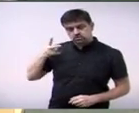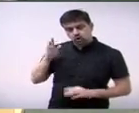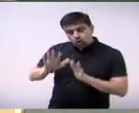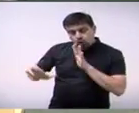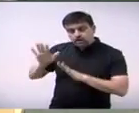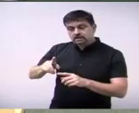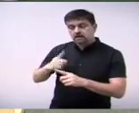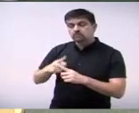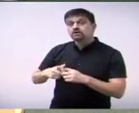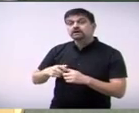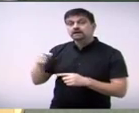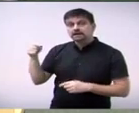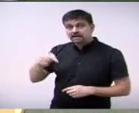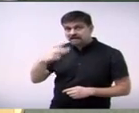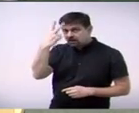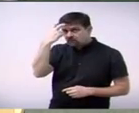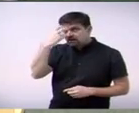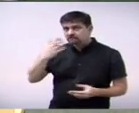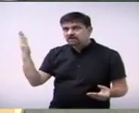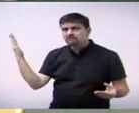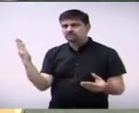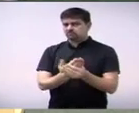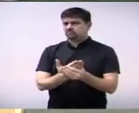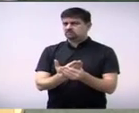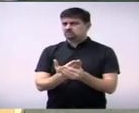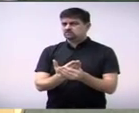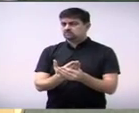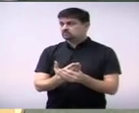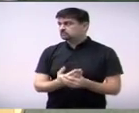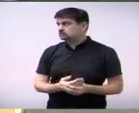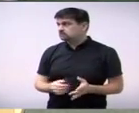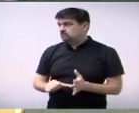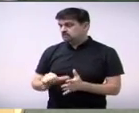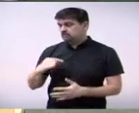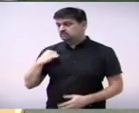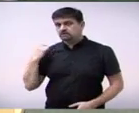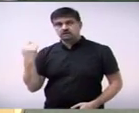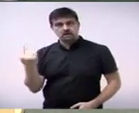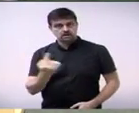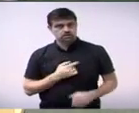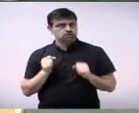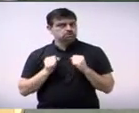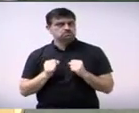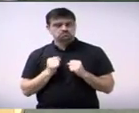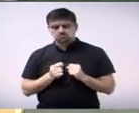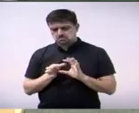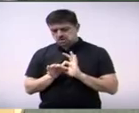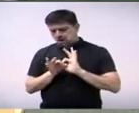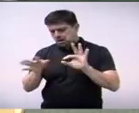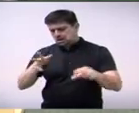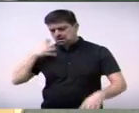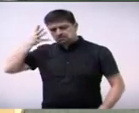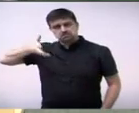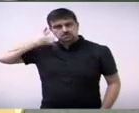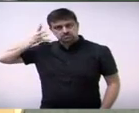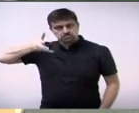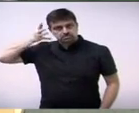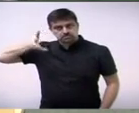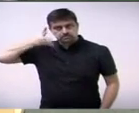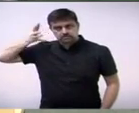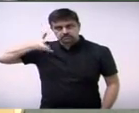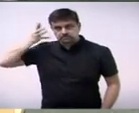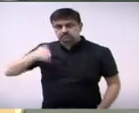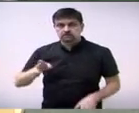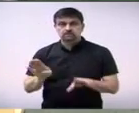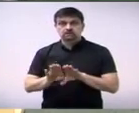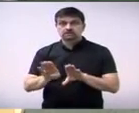para quem falou então assim primeiro que nós temos a imunidade da palavra e a outra para